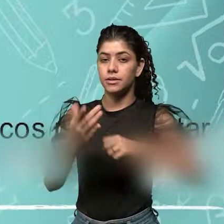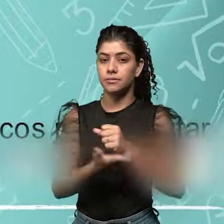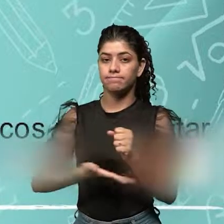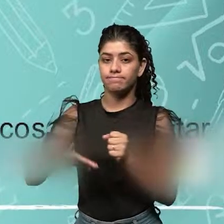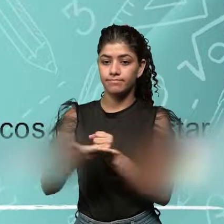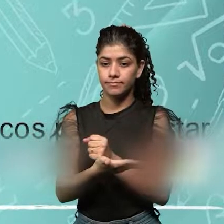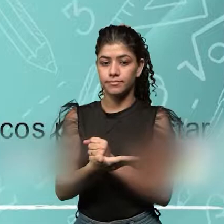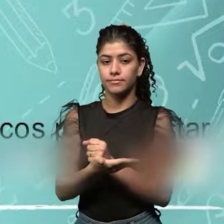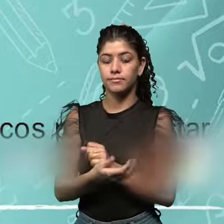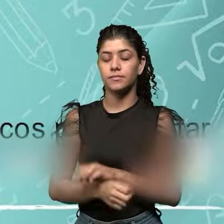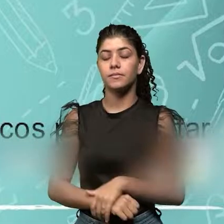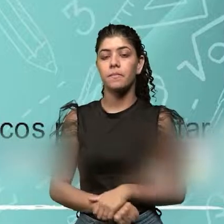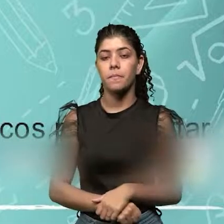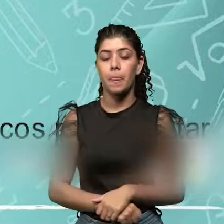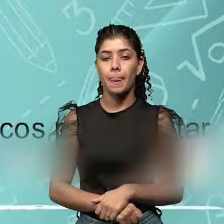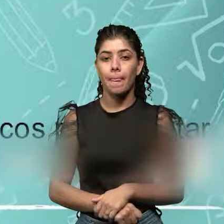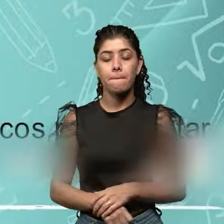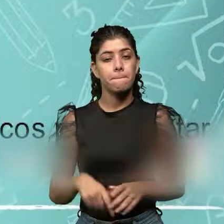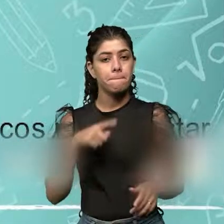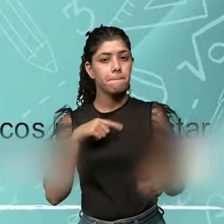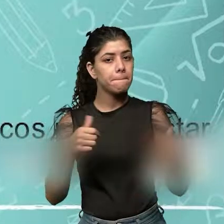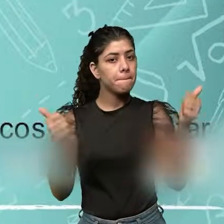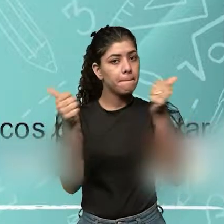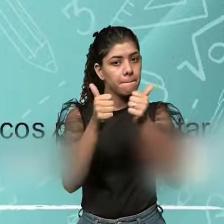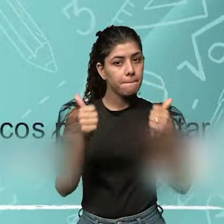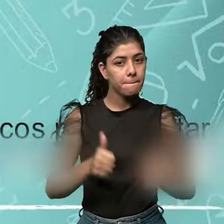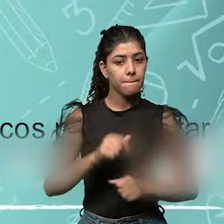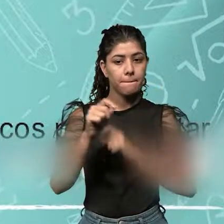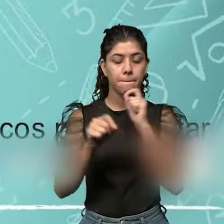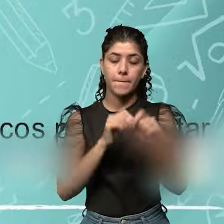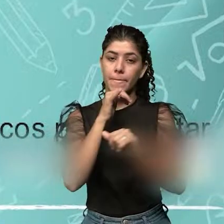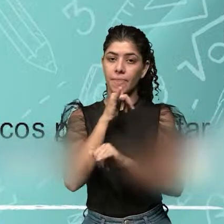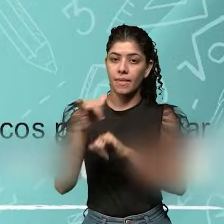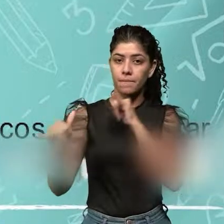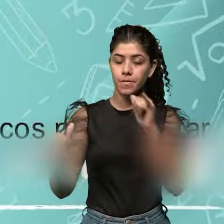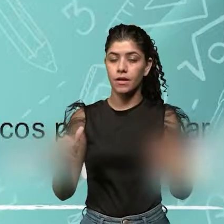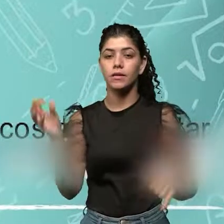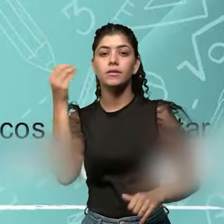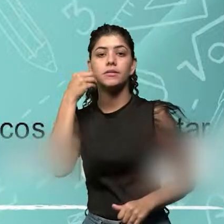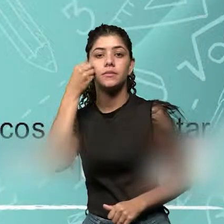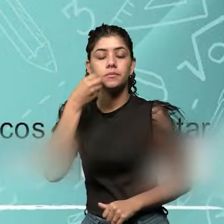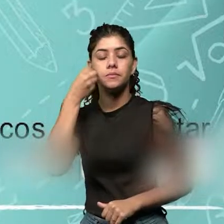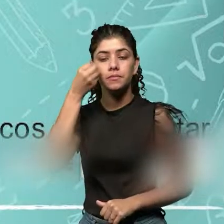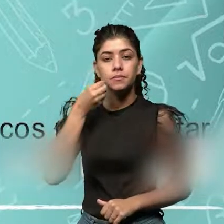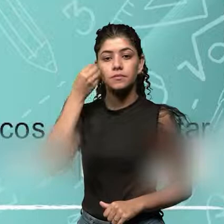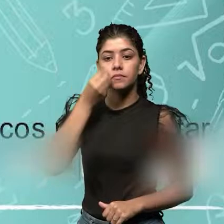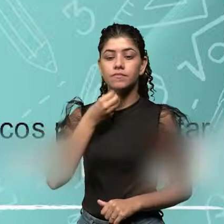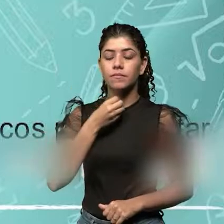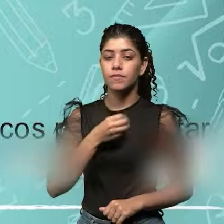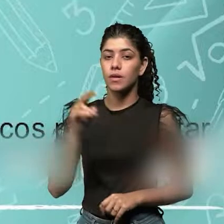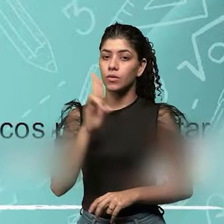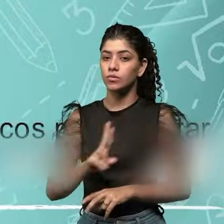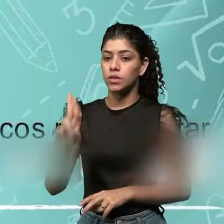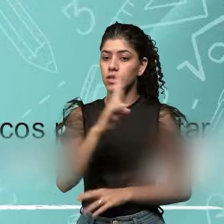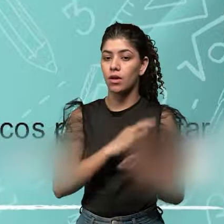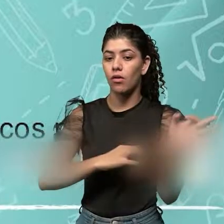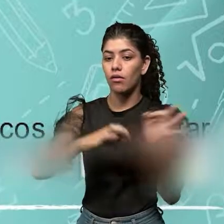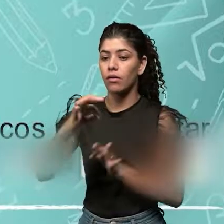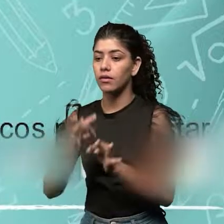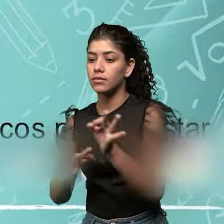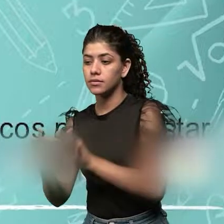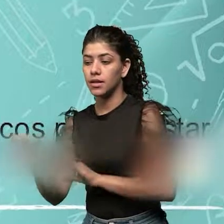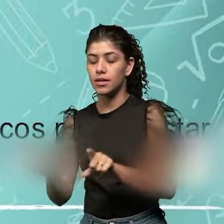de estatística para análise de dados experimentais. Utilizar, manusear e